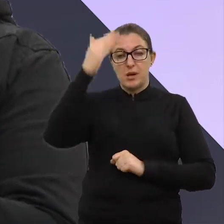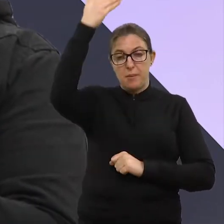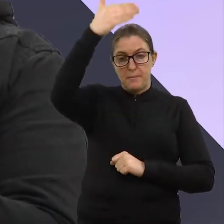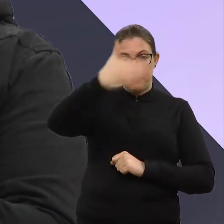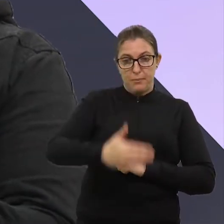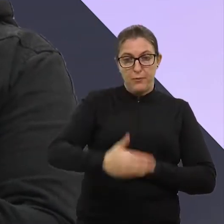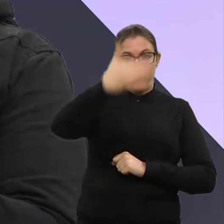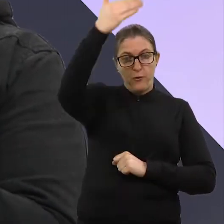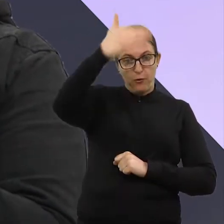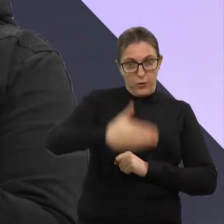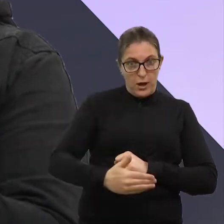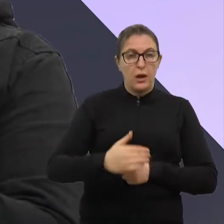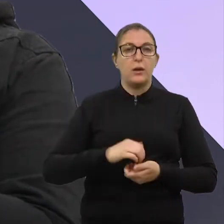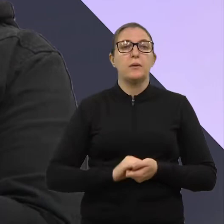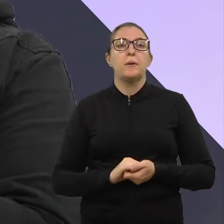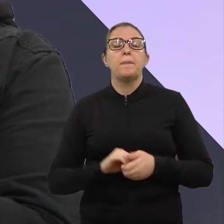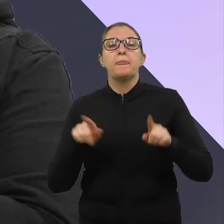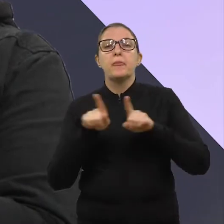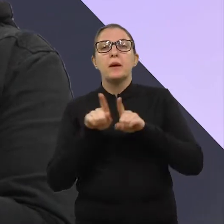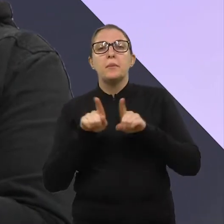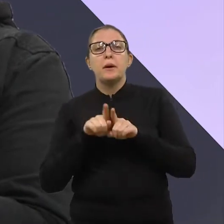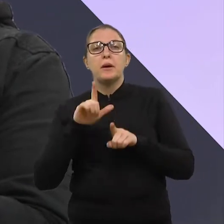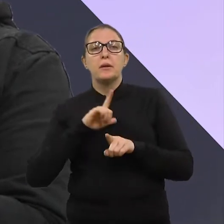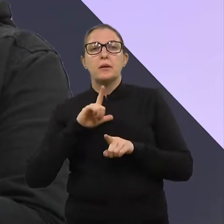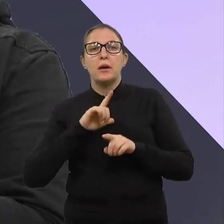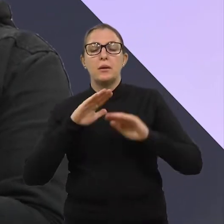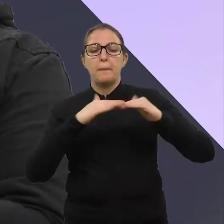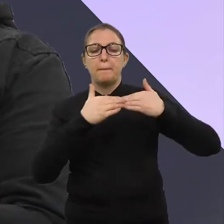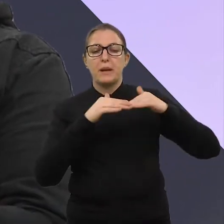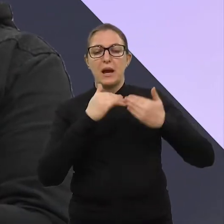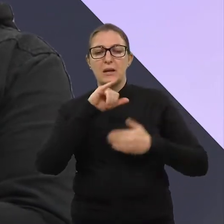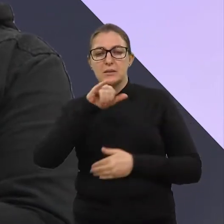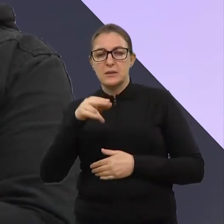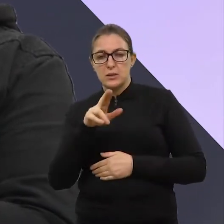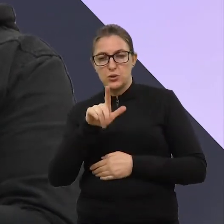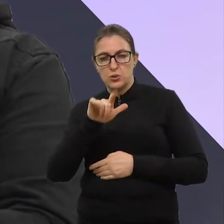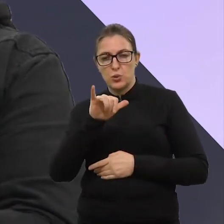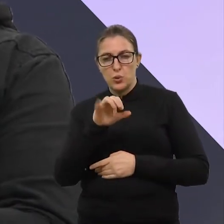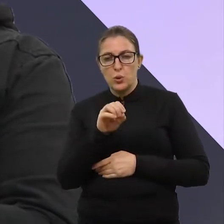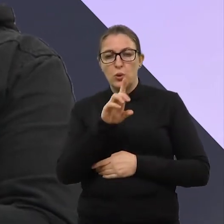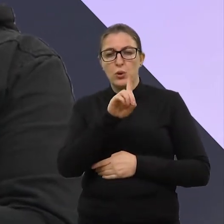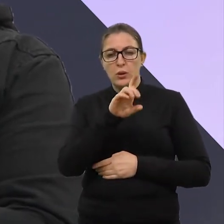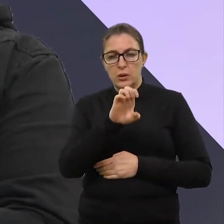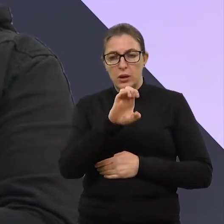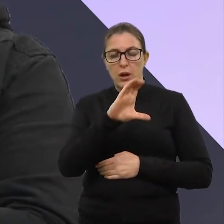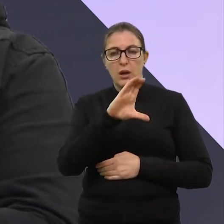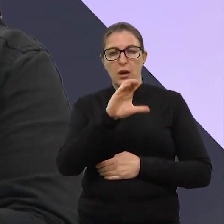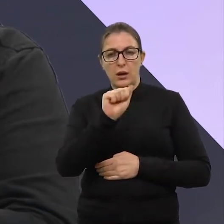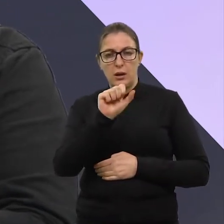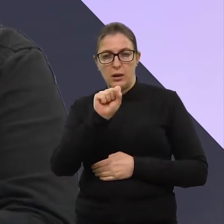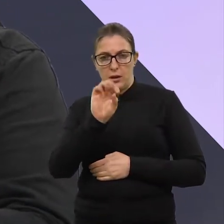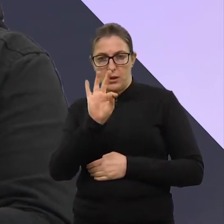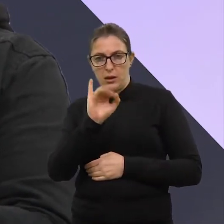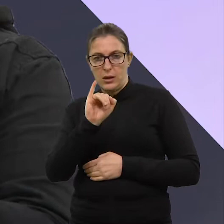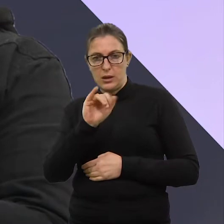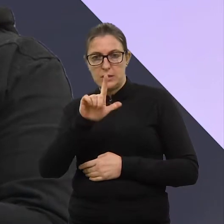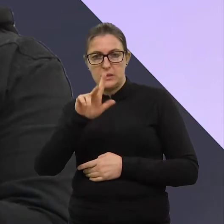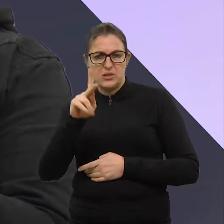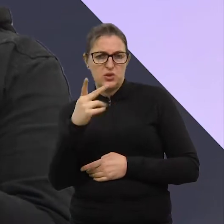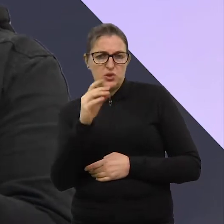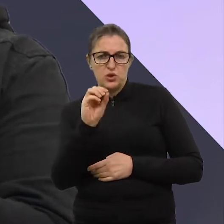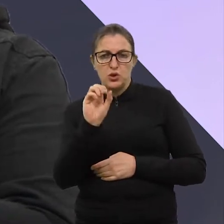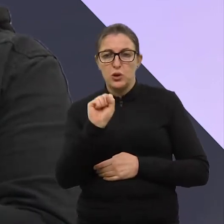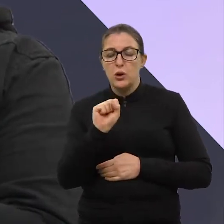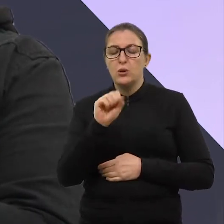Na Júlia de Castilhos, a praça onde os artesãos expõem não dá conta, o espaço pequeno, então, nós queremos disponibilizar aquele